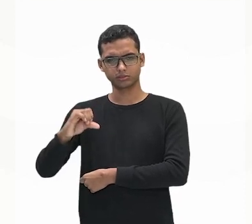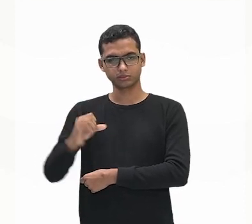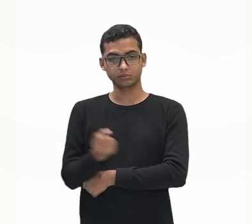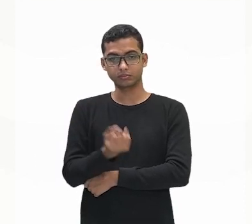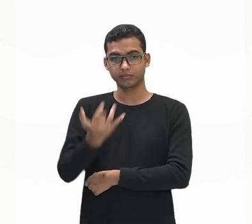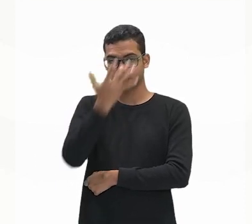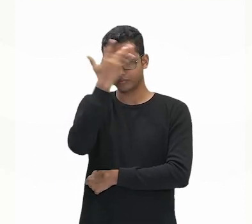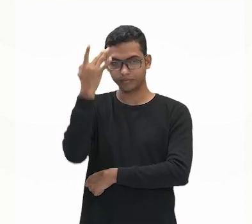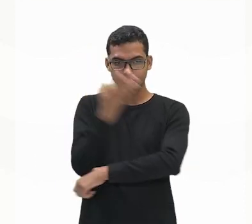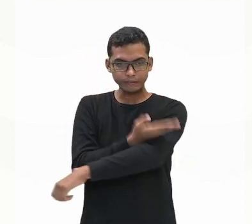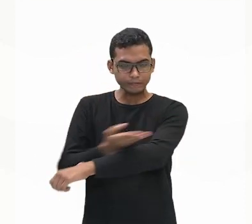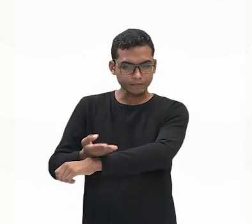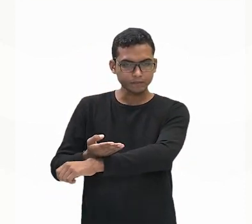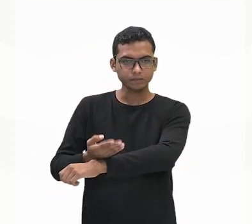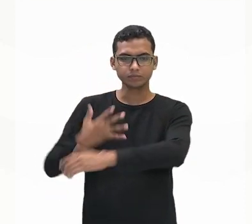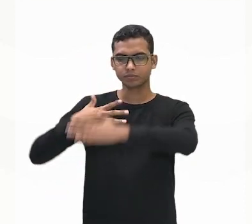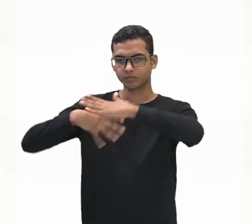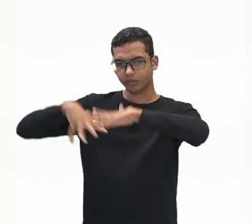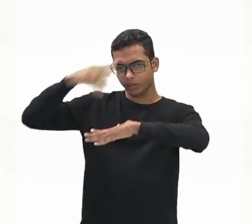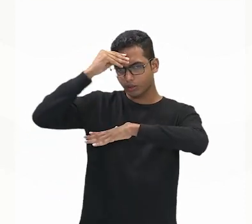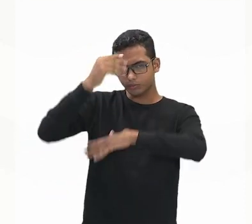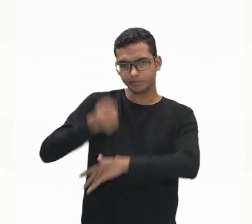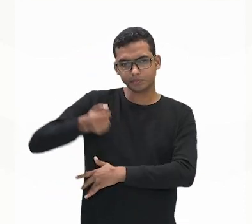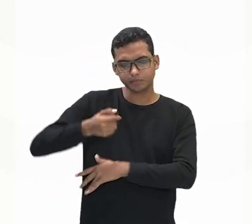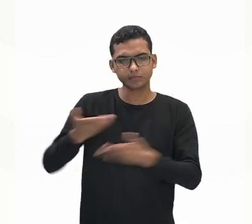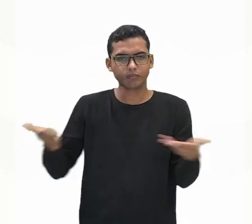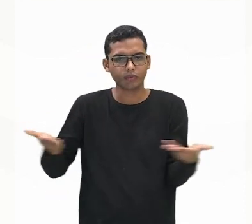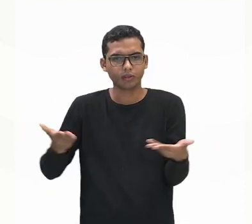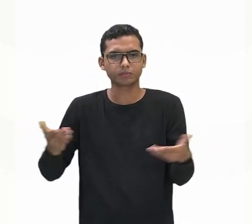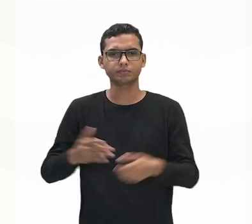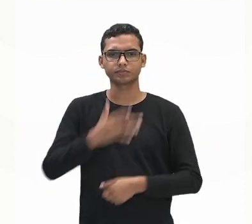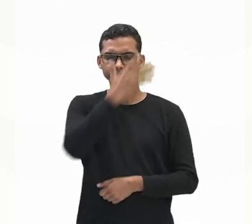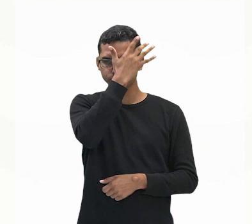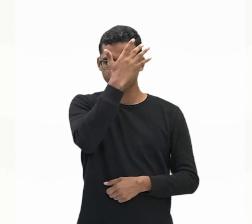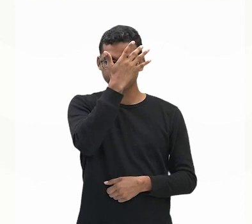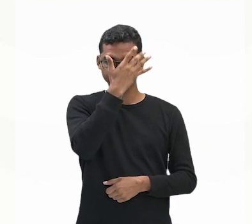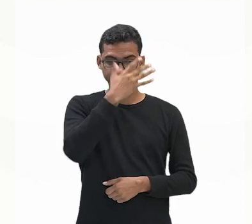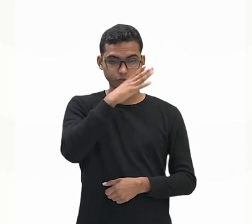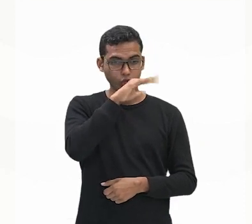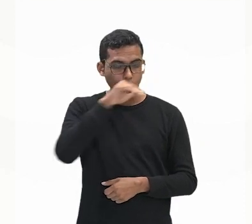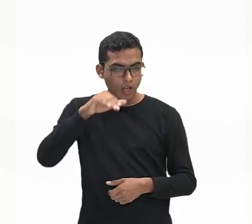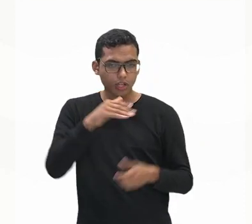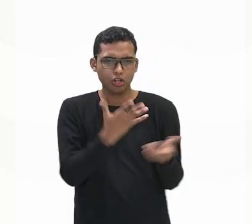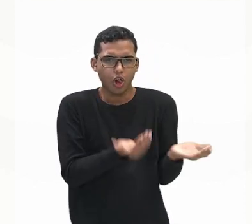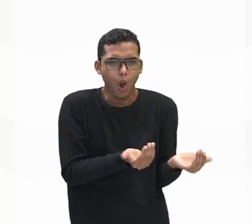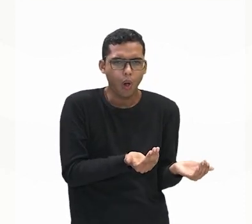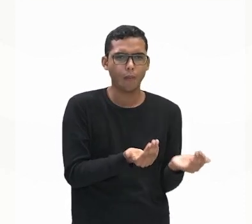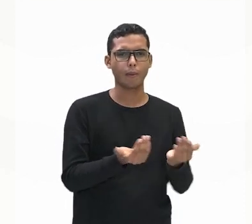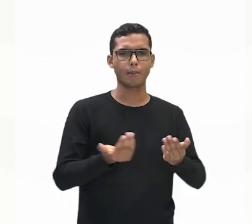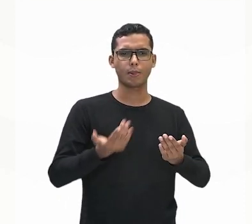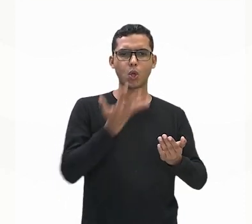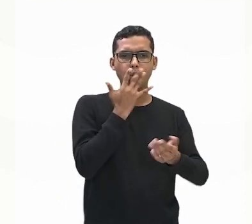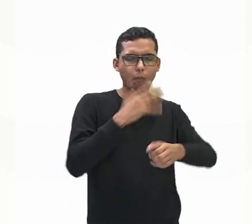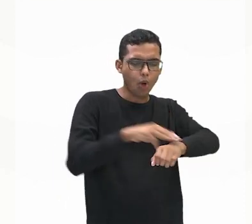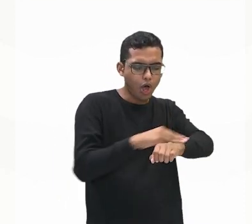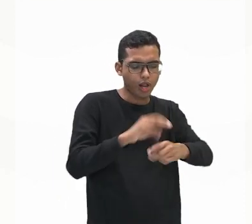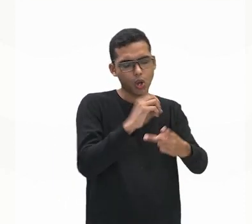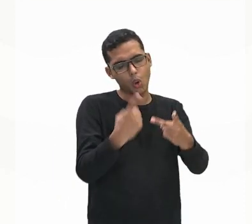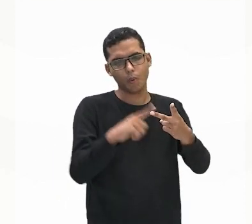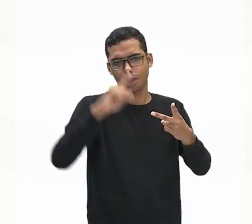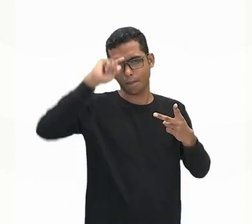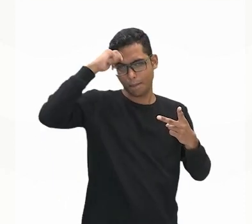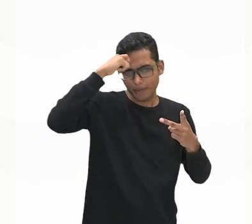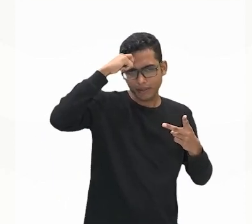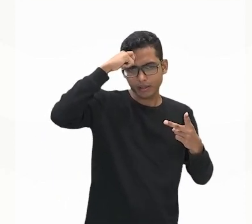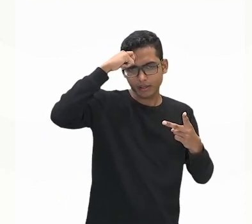menor. Mas olha aqui a quantidade de criança e jovem preto ou parda em 2016 era quase 10%